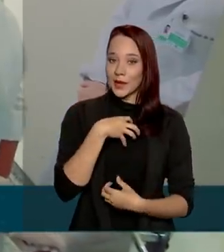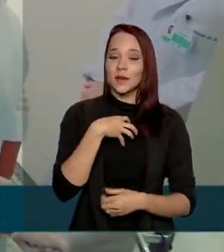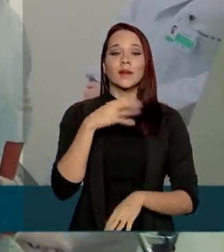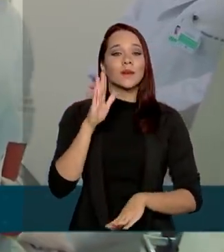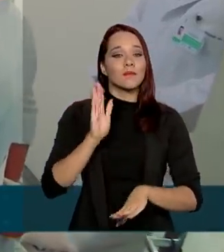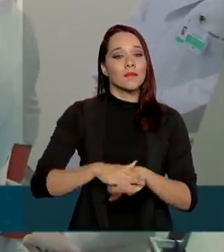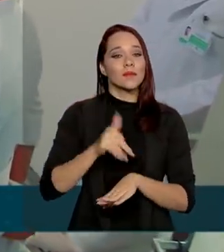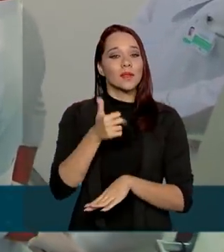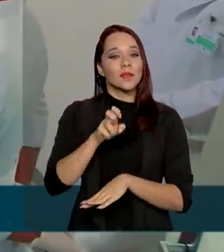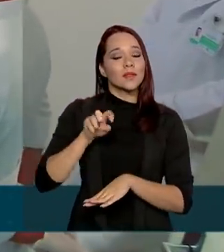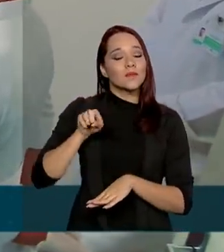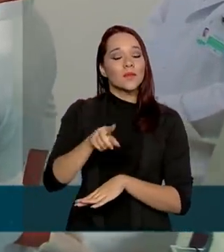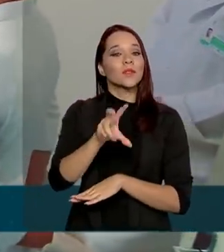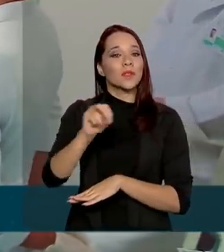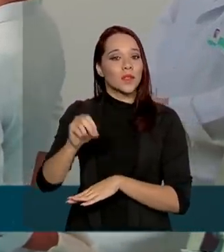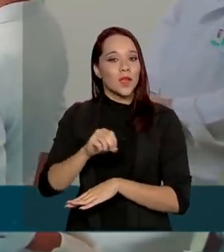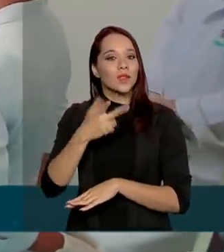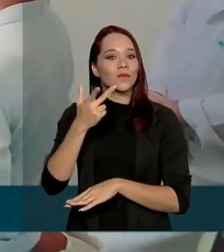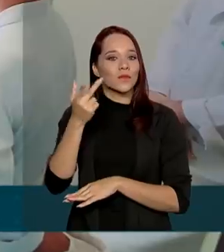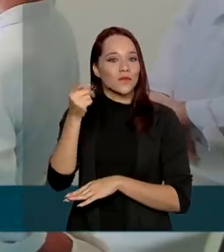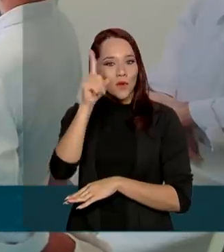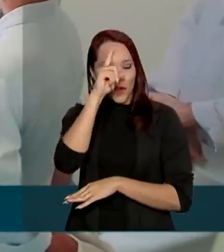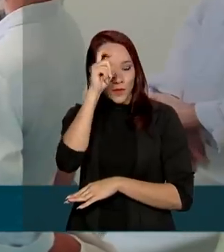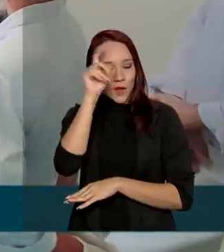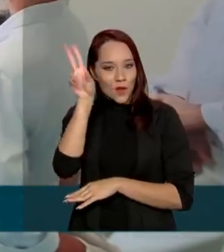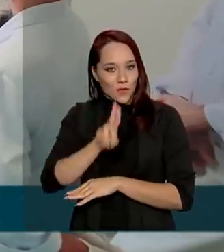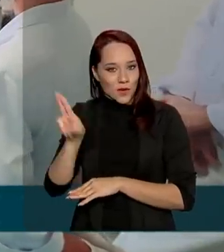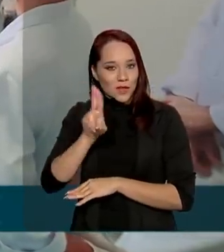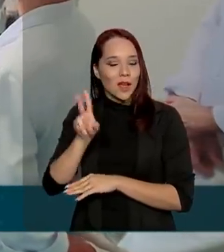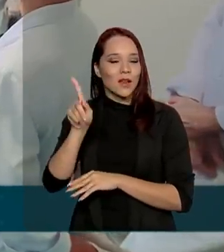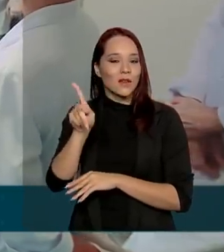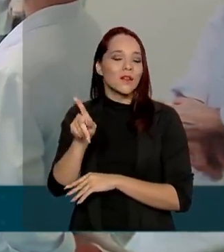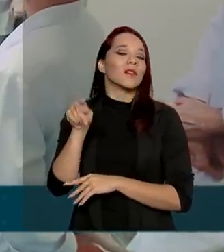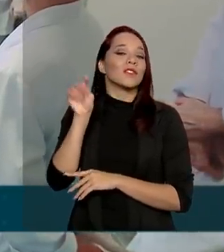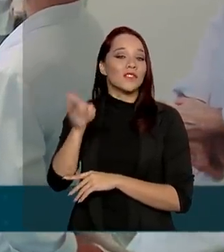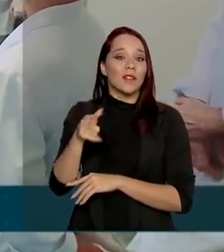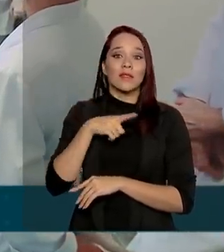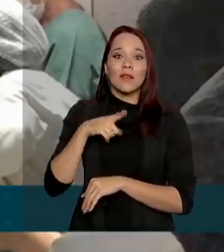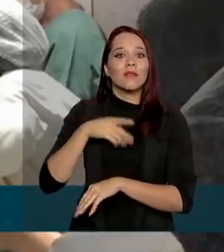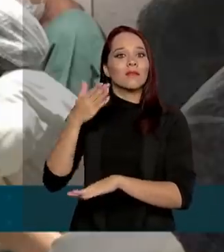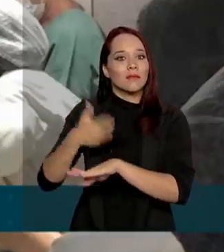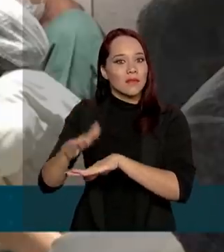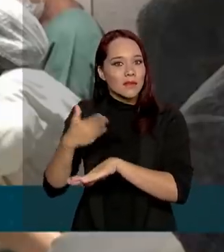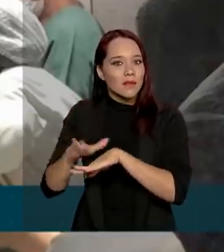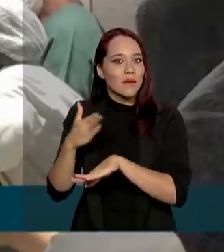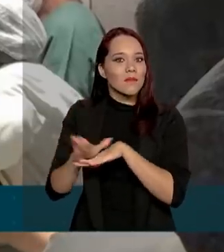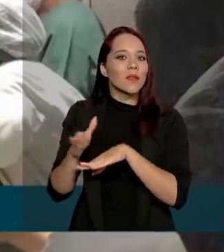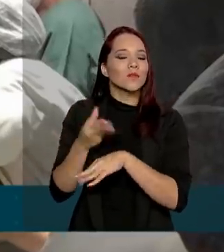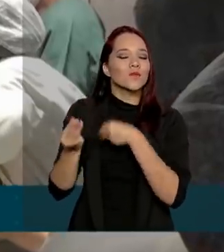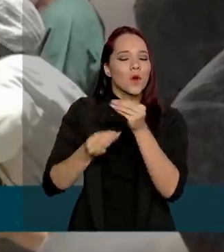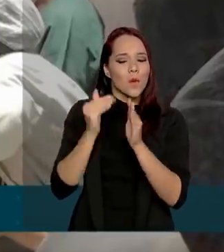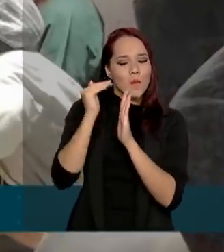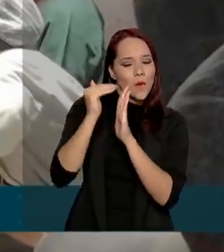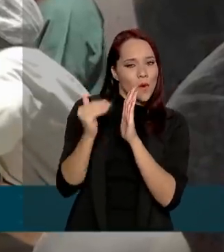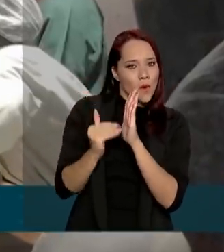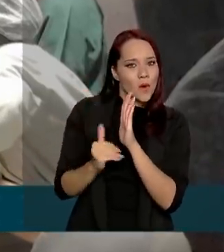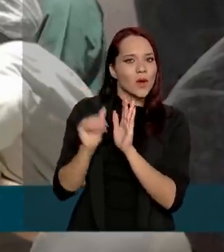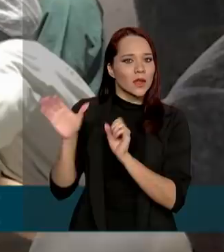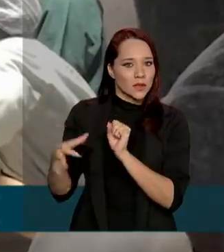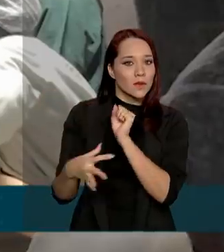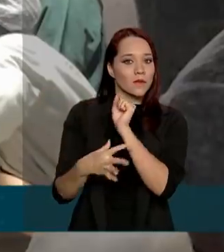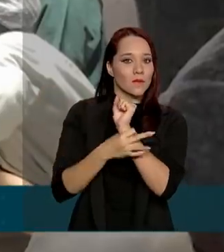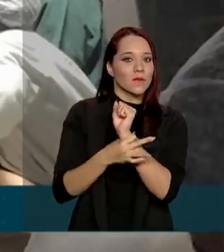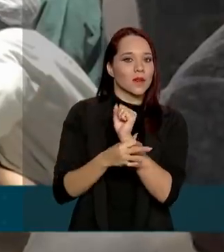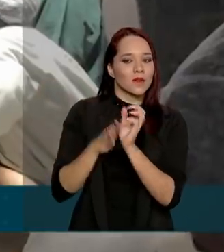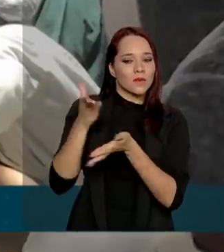profissionais do Hospital Universitário em Salvador receberam treinamento sobre os protocolos de segurança